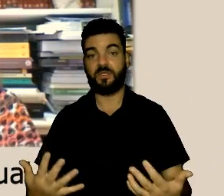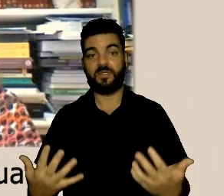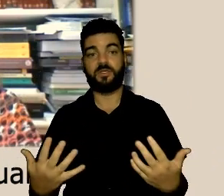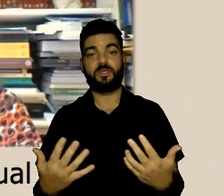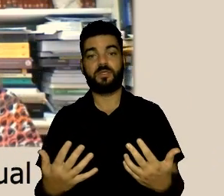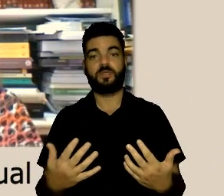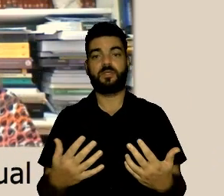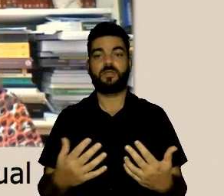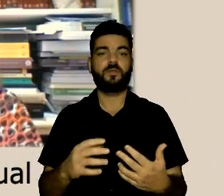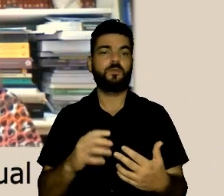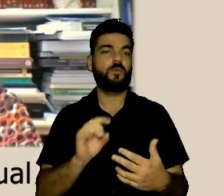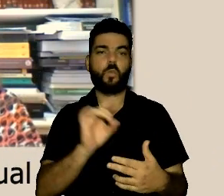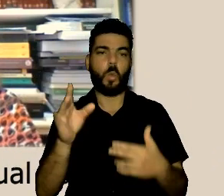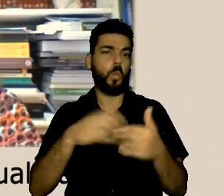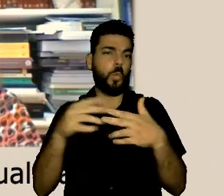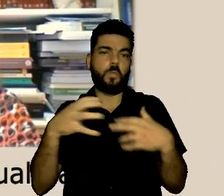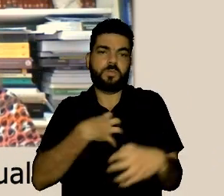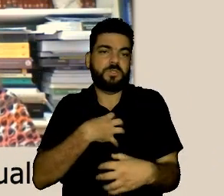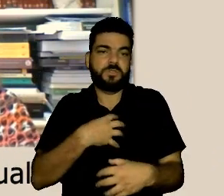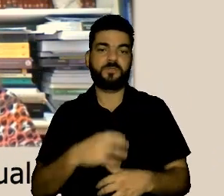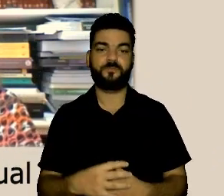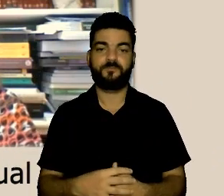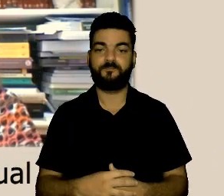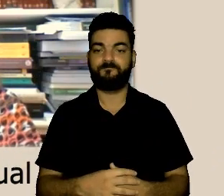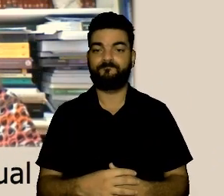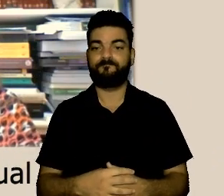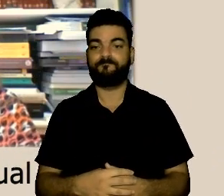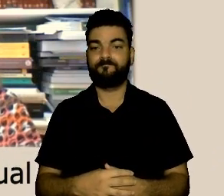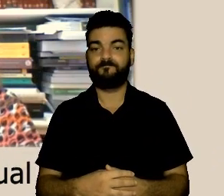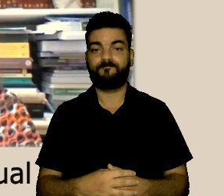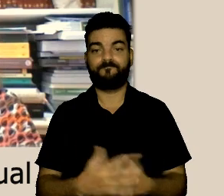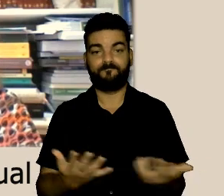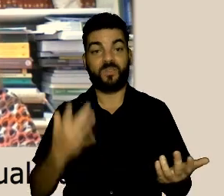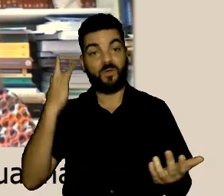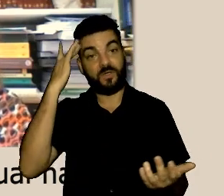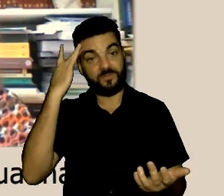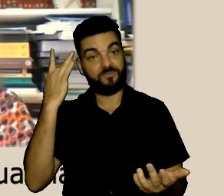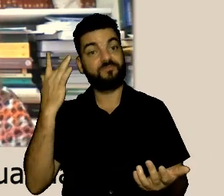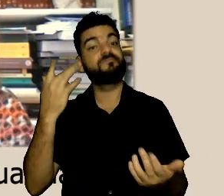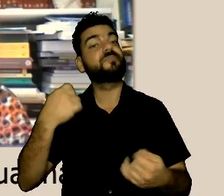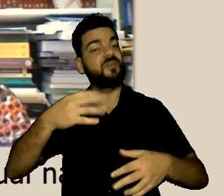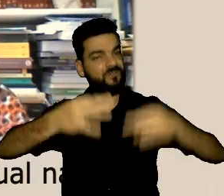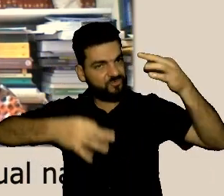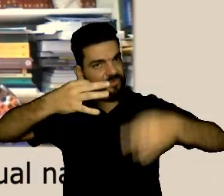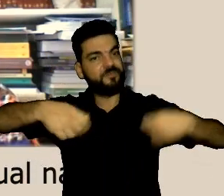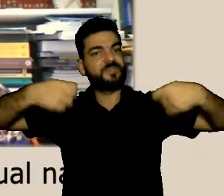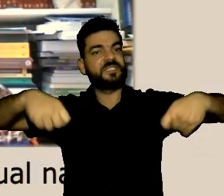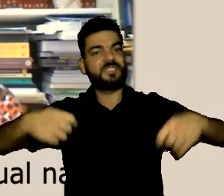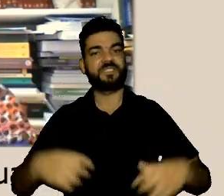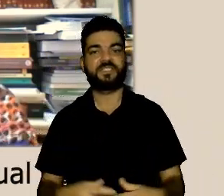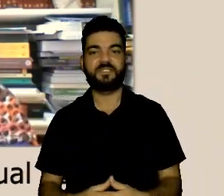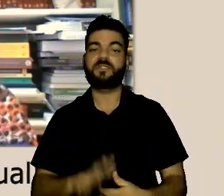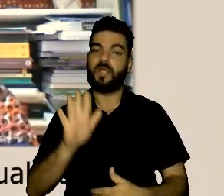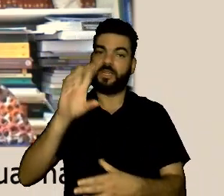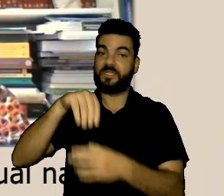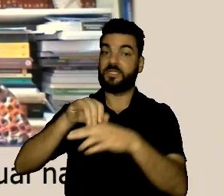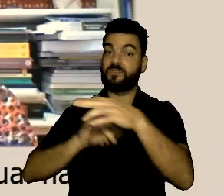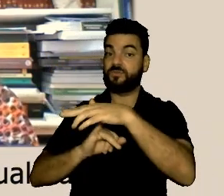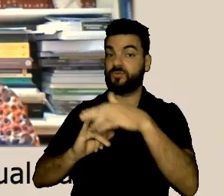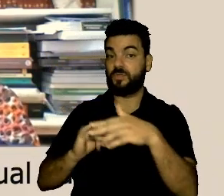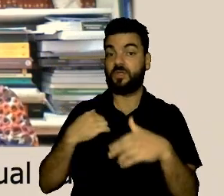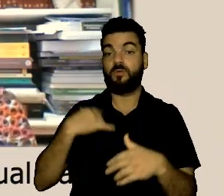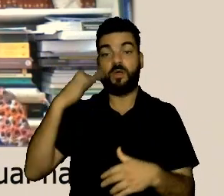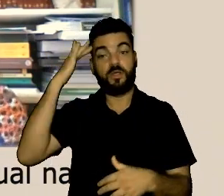mas sempre que o servidor coloca dessa forma em qualquer instrumento que ele encontrar isso